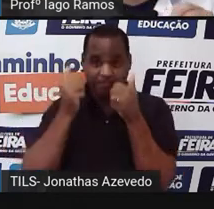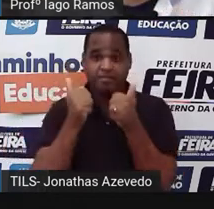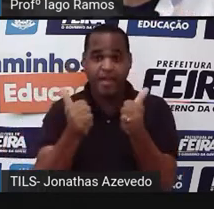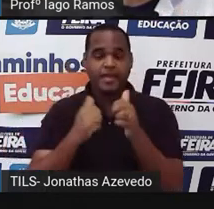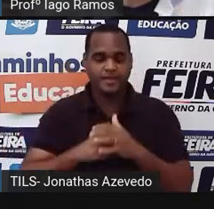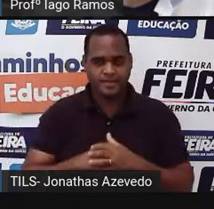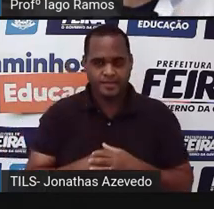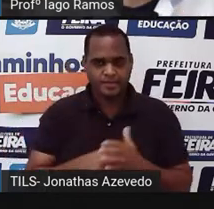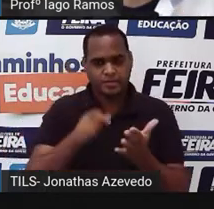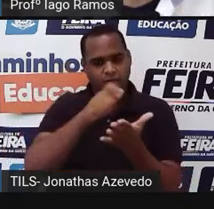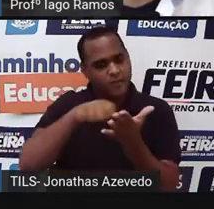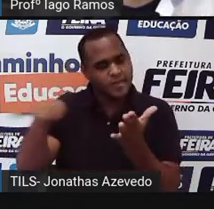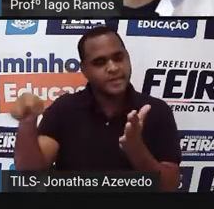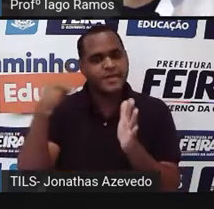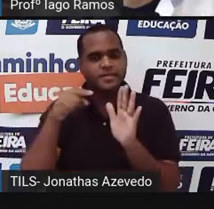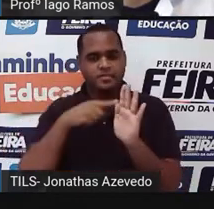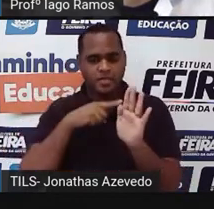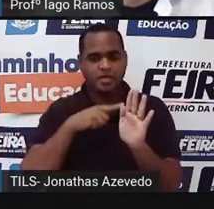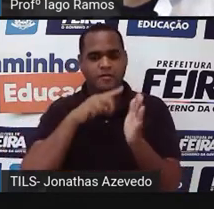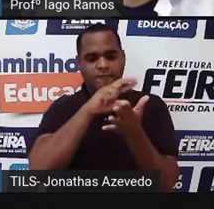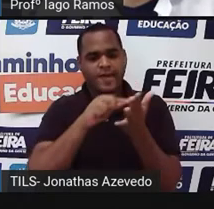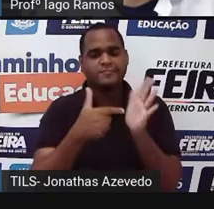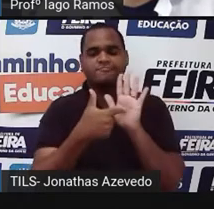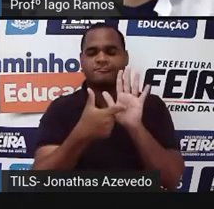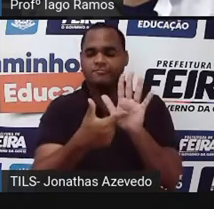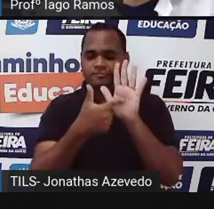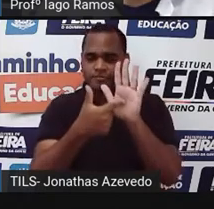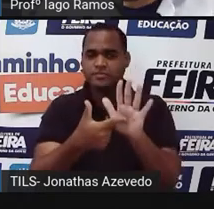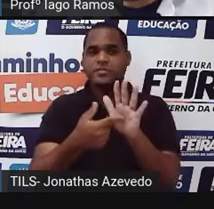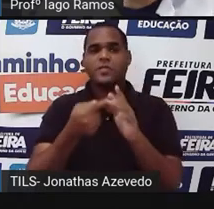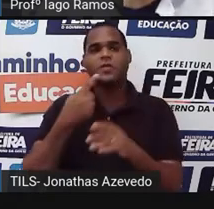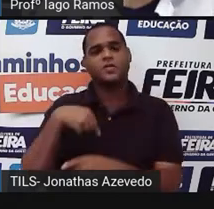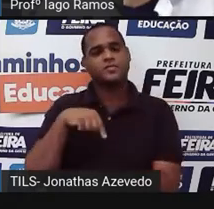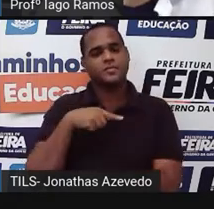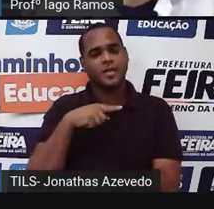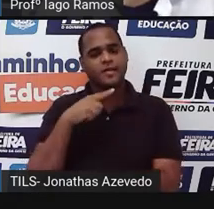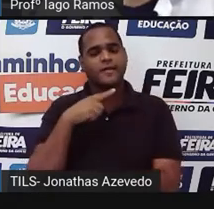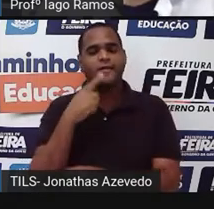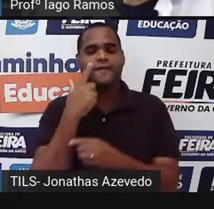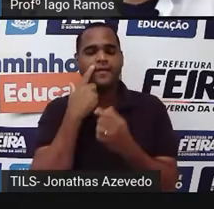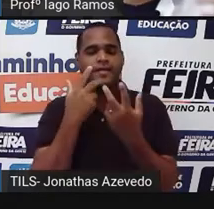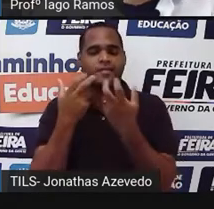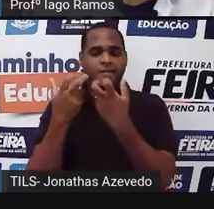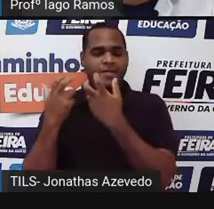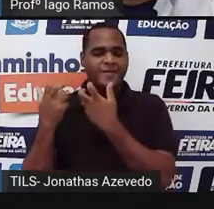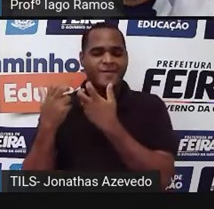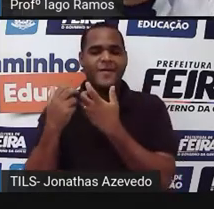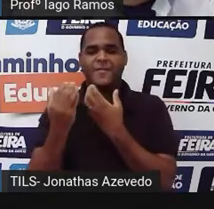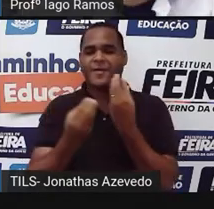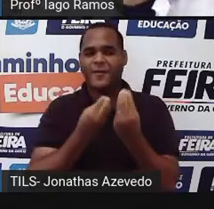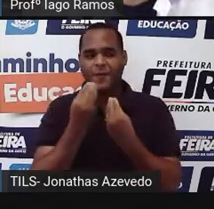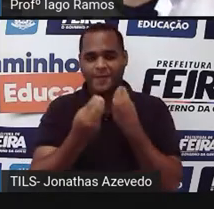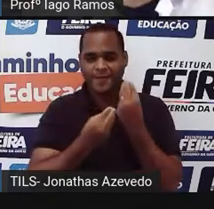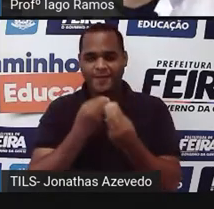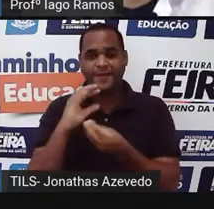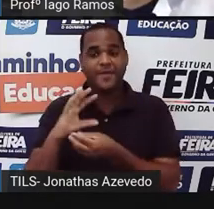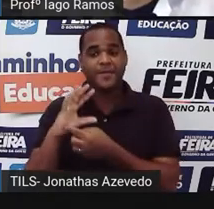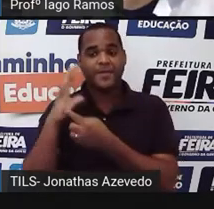escrevi as continhas ali na tela só pra gente ver, né? Mas só que isso tudo acontece de forma